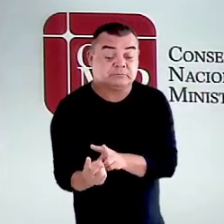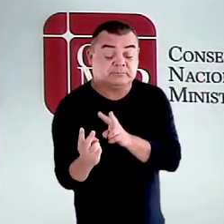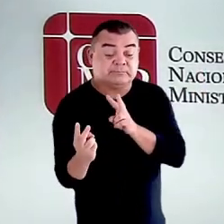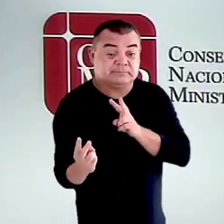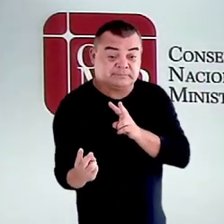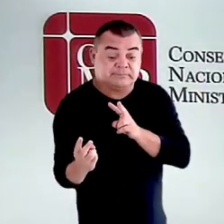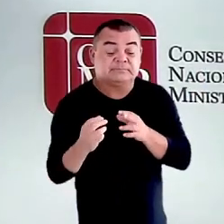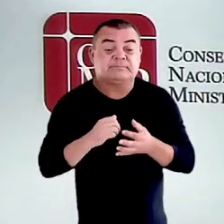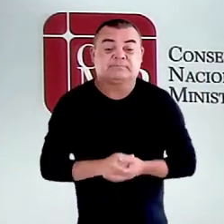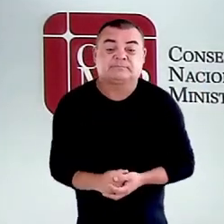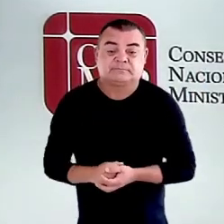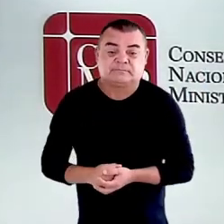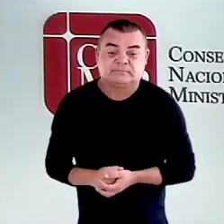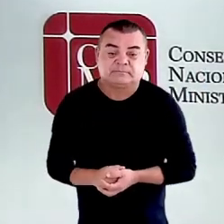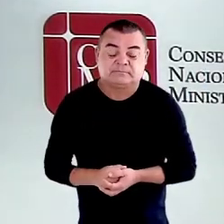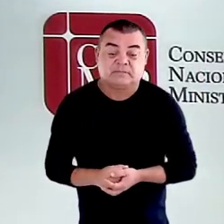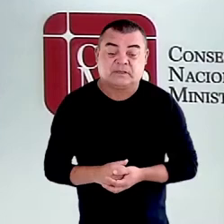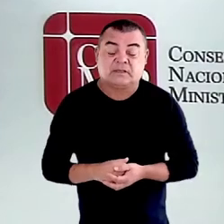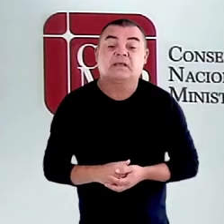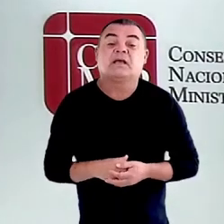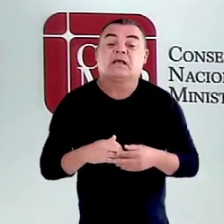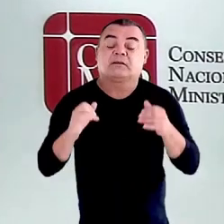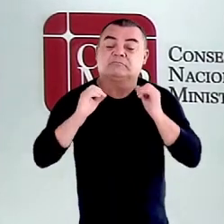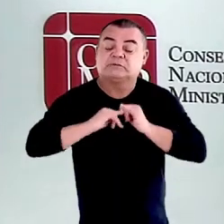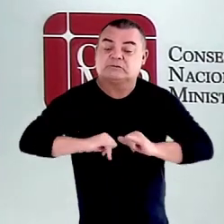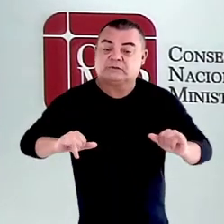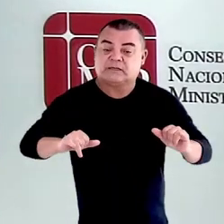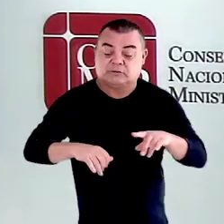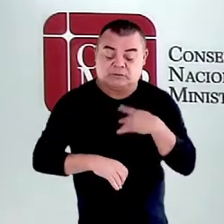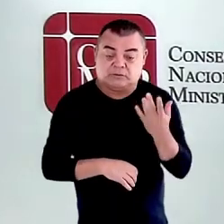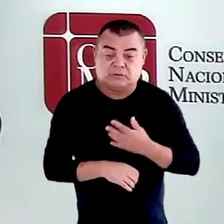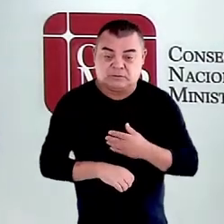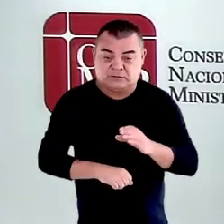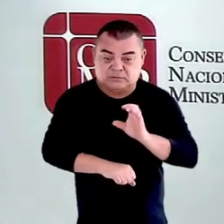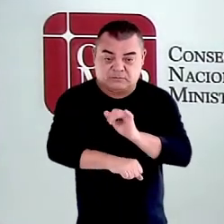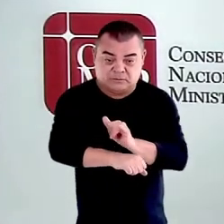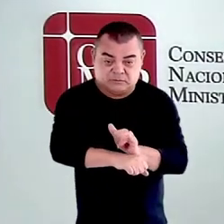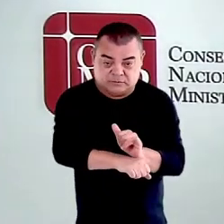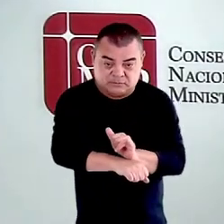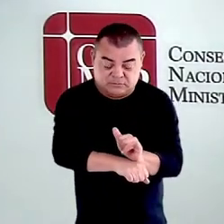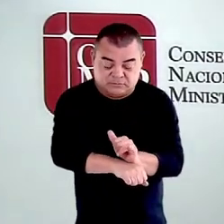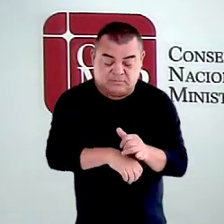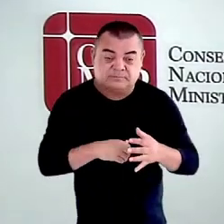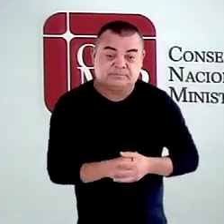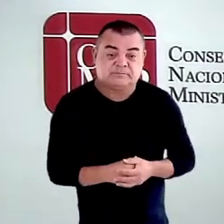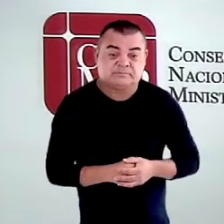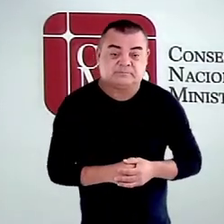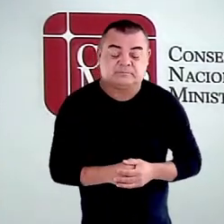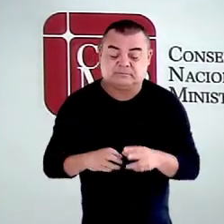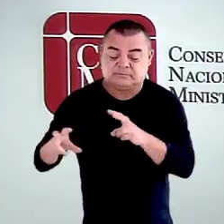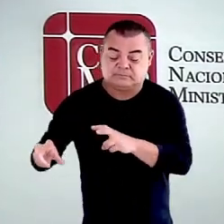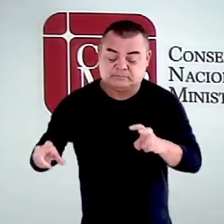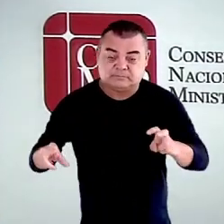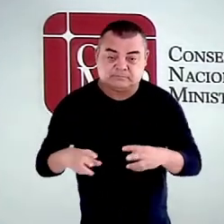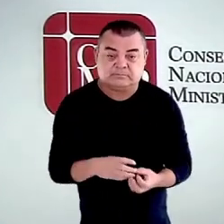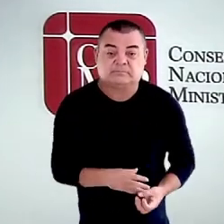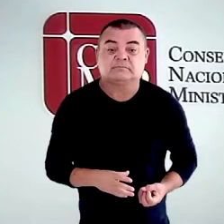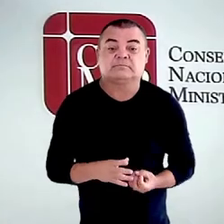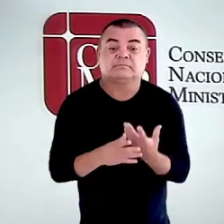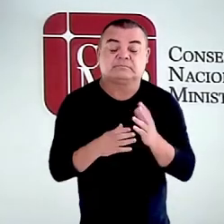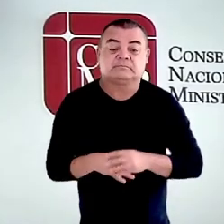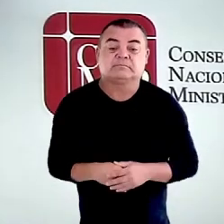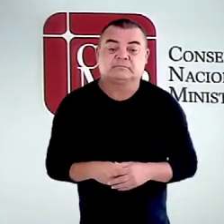semipresencial, e é transmitido pelo nosso canal no YouTube. Compõe a mesa de abertura, as suas